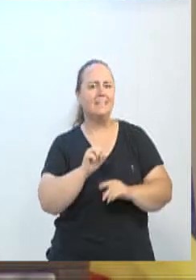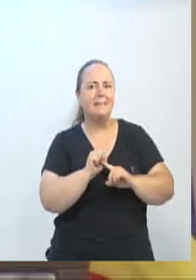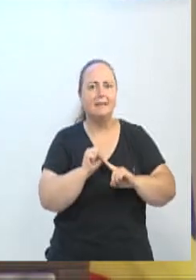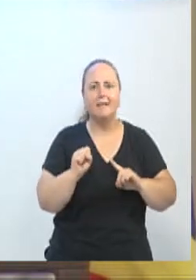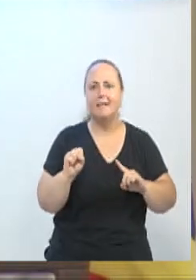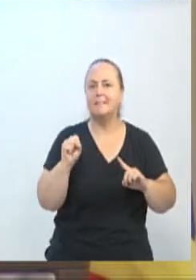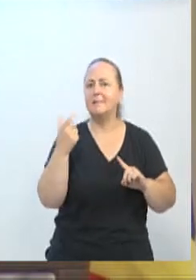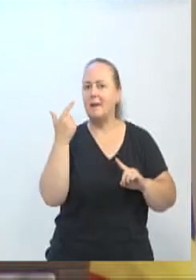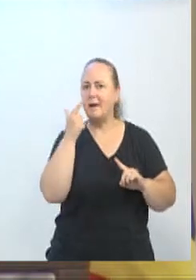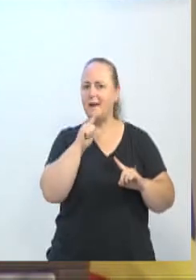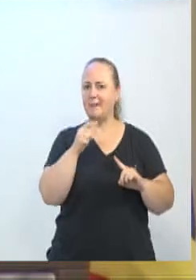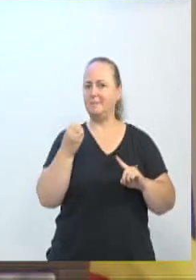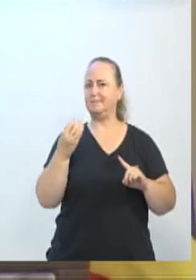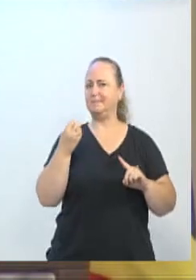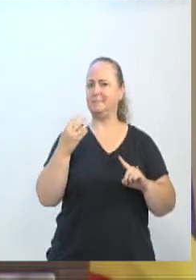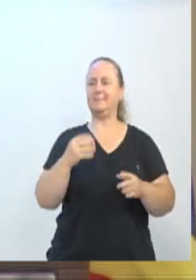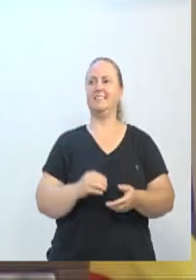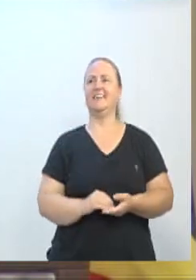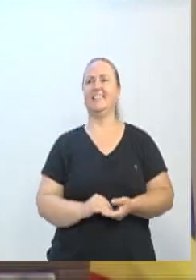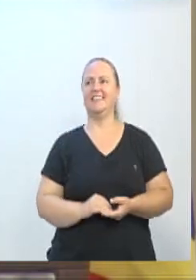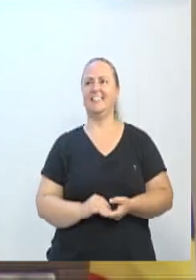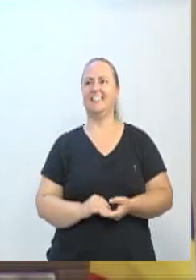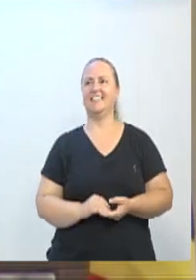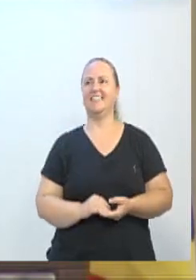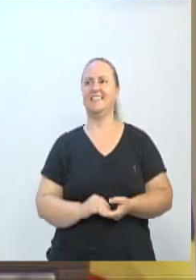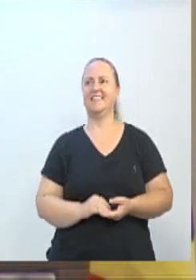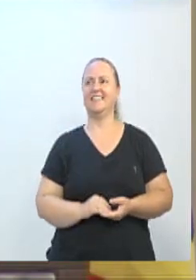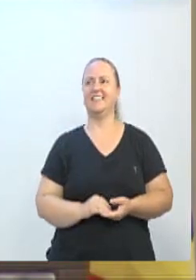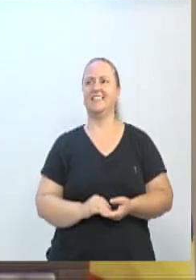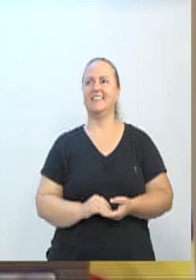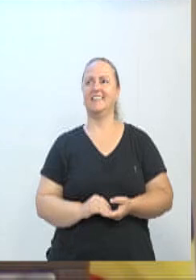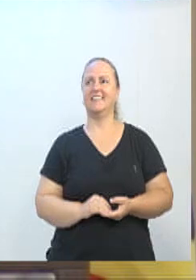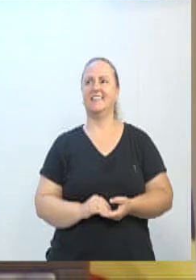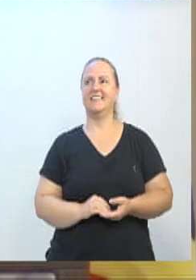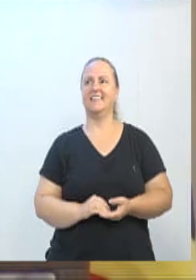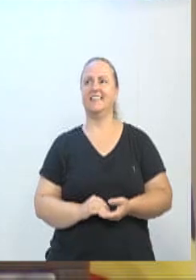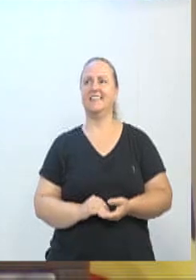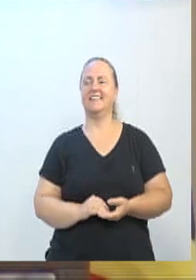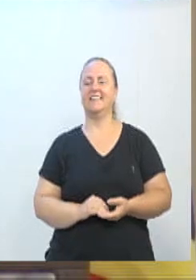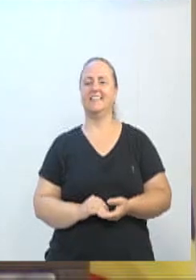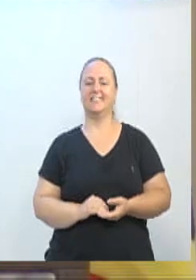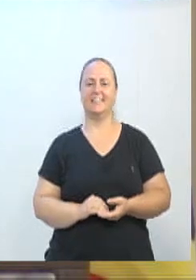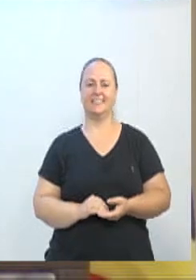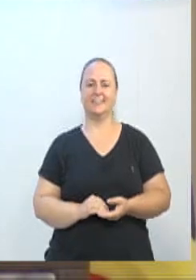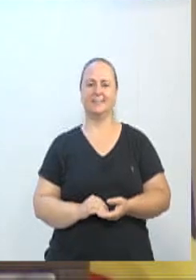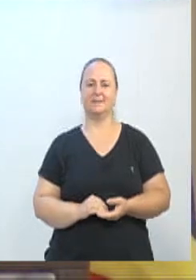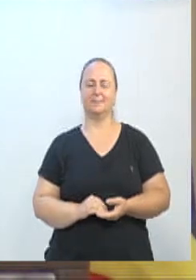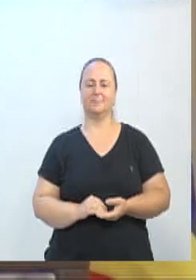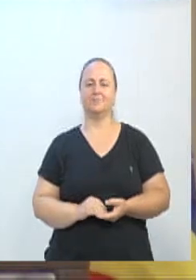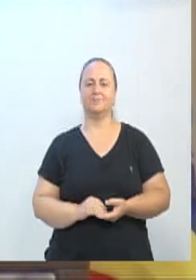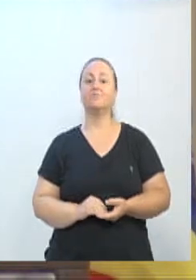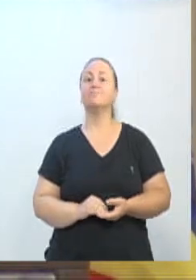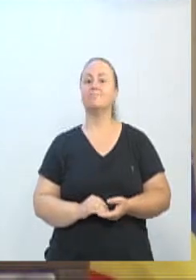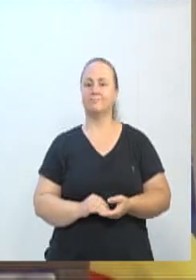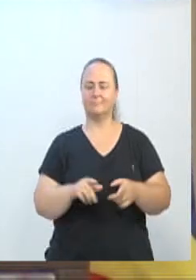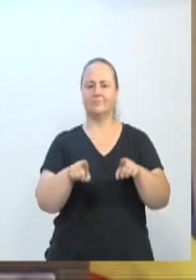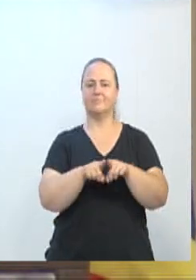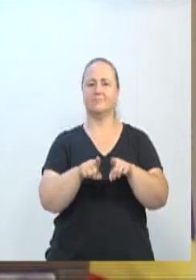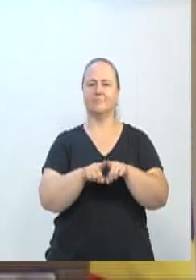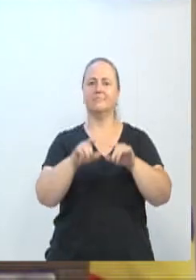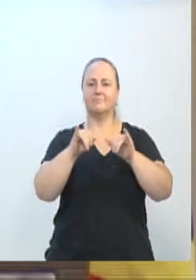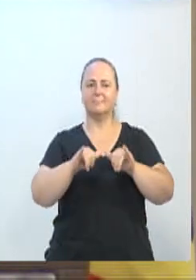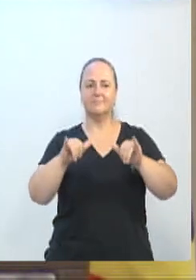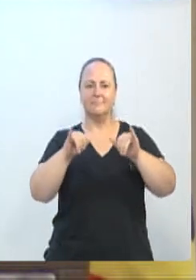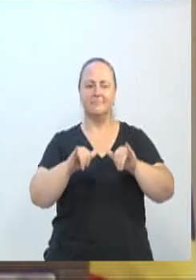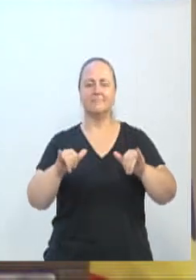mais. Já vi caras feias aqui, mas tudo bem. Olha só, a gente esteve divulgando hoje na rádio também algumas